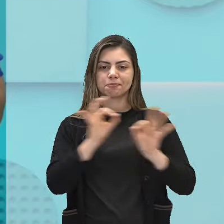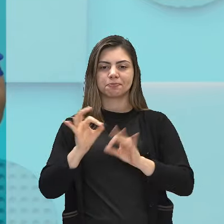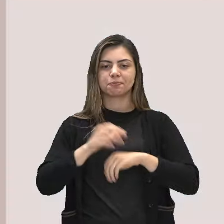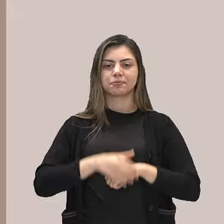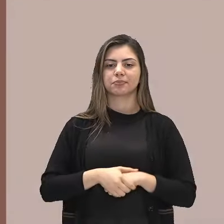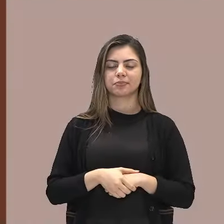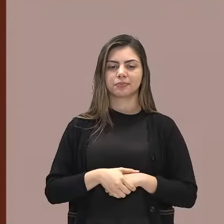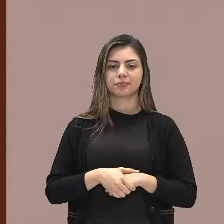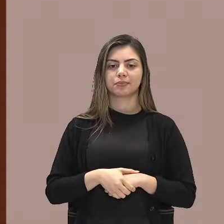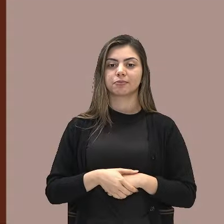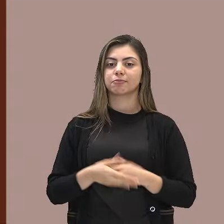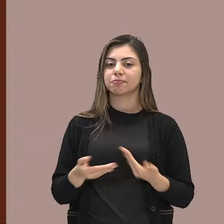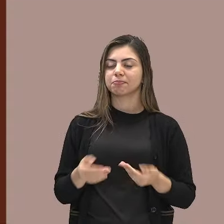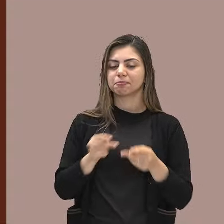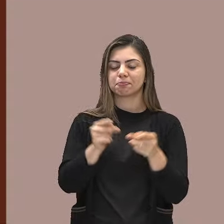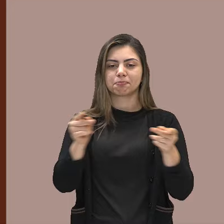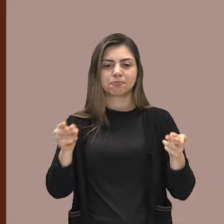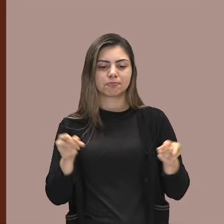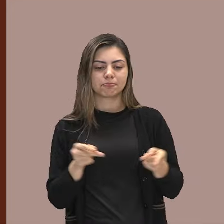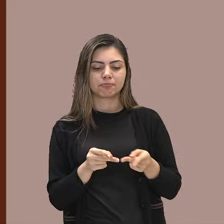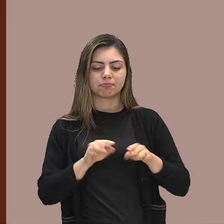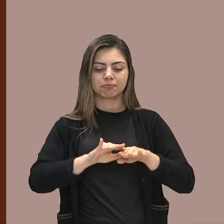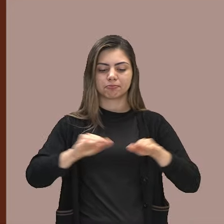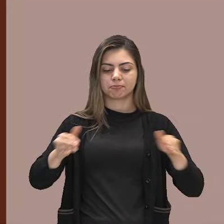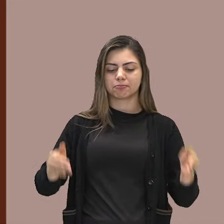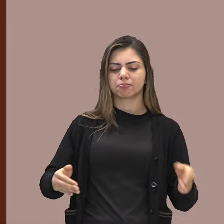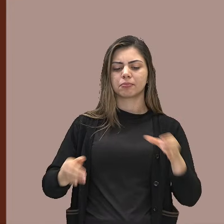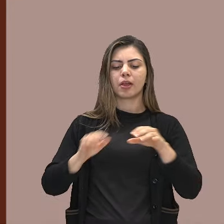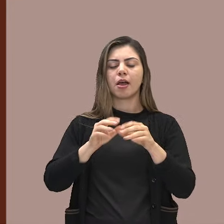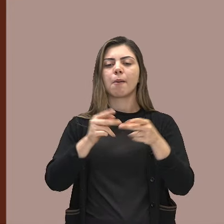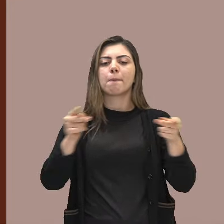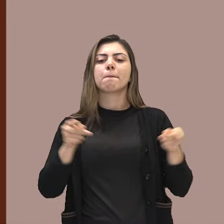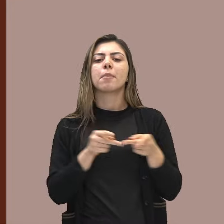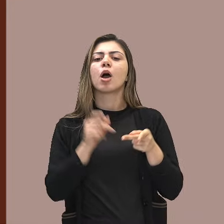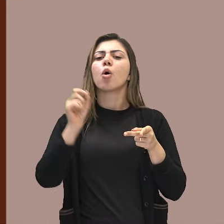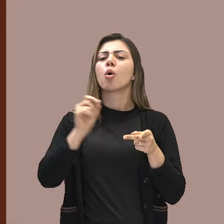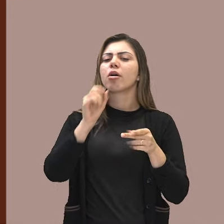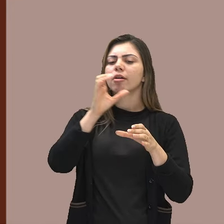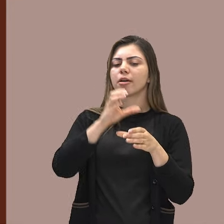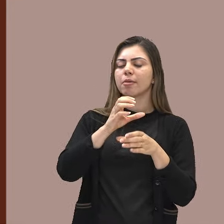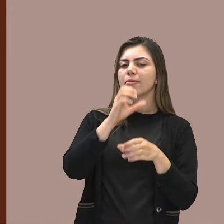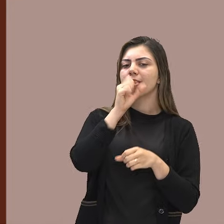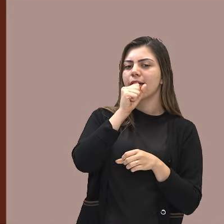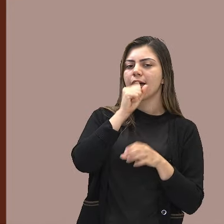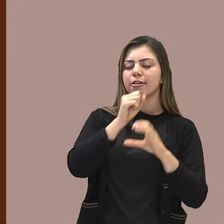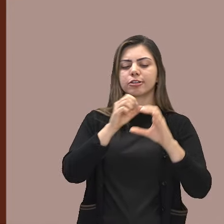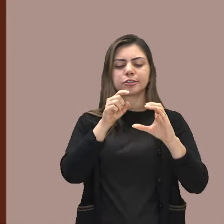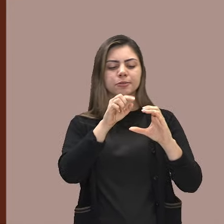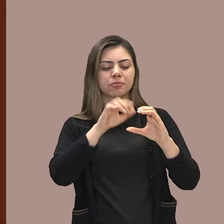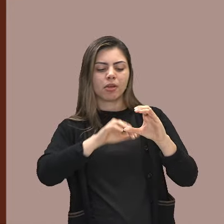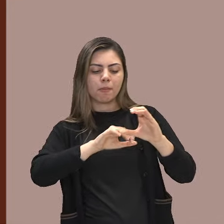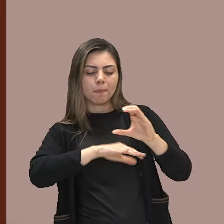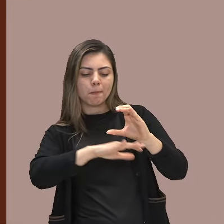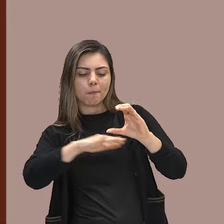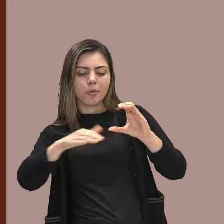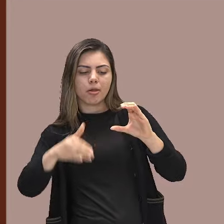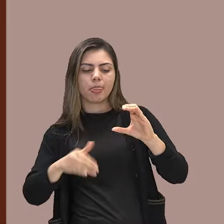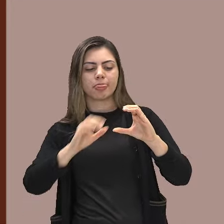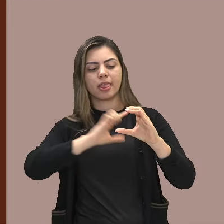tela. Assistam. O prato sobre a mesa e sobre o prato, a laranja. A porcelana lisa e alva sobre a